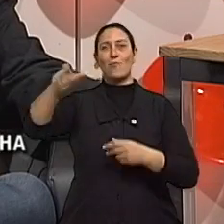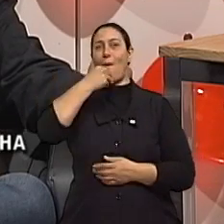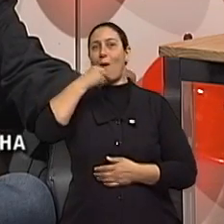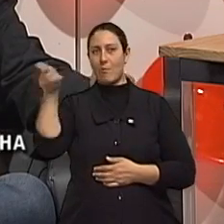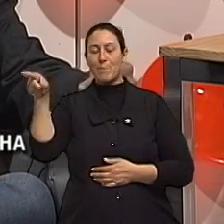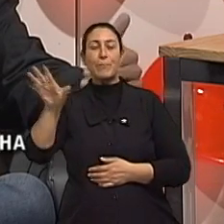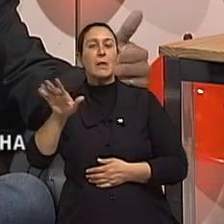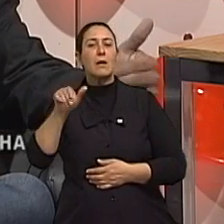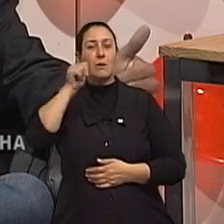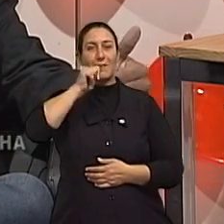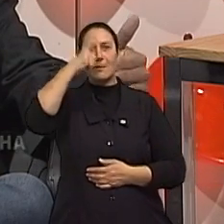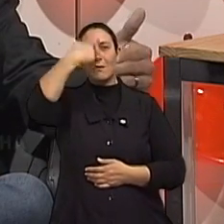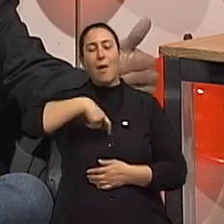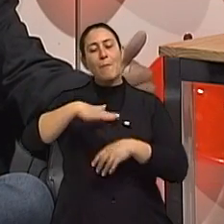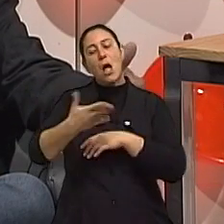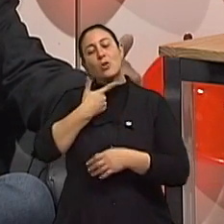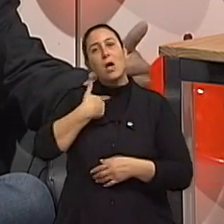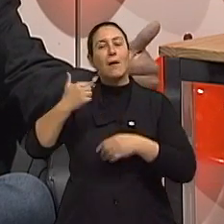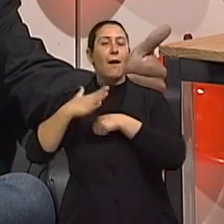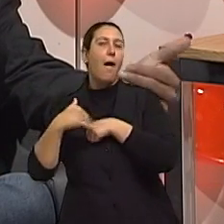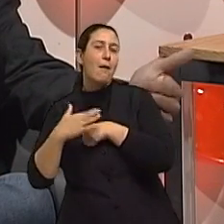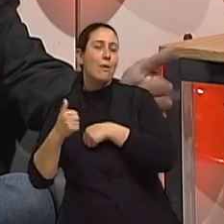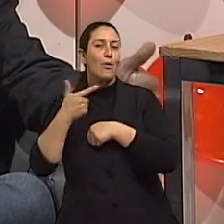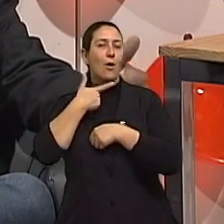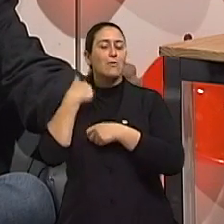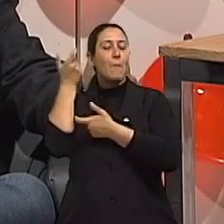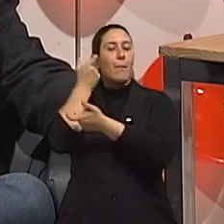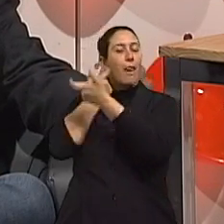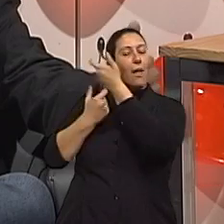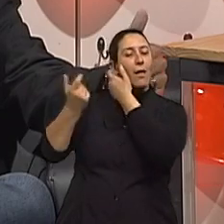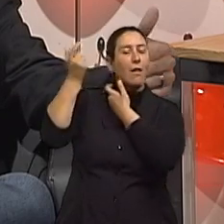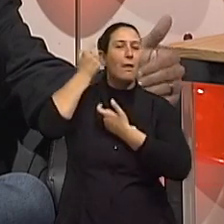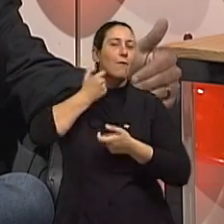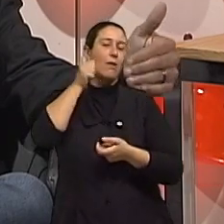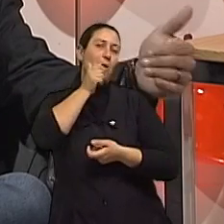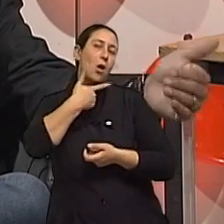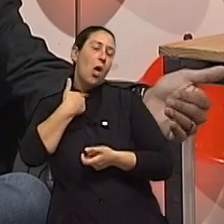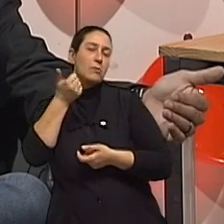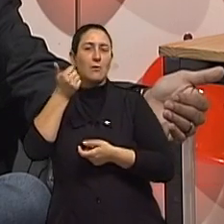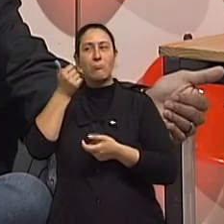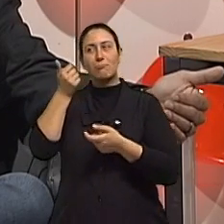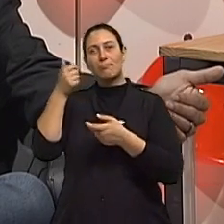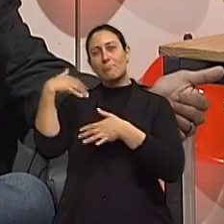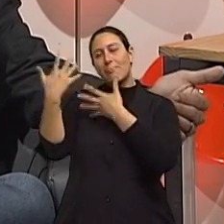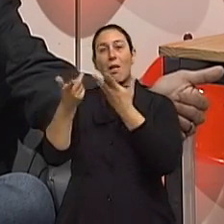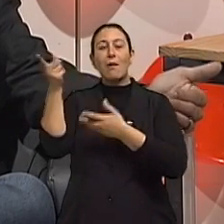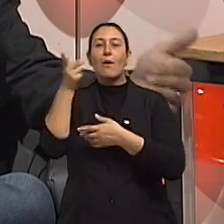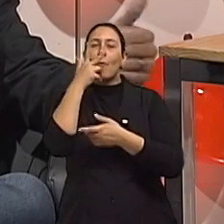homem, ele vem mais com o toque, com o investimento, com aquela palavra, e aí vai seduzindo aos poucos para chegar de noite.